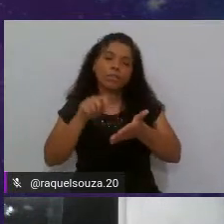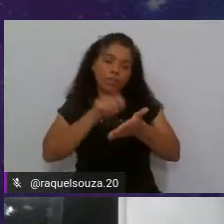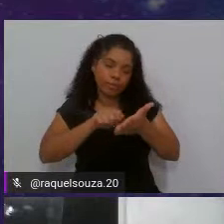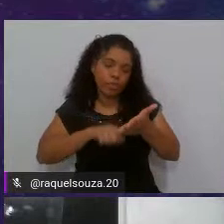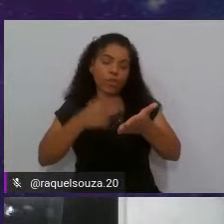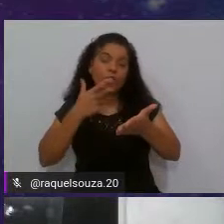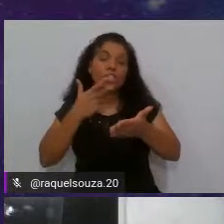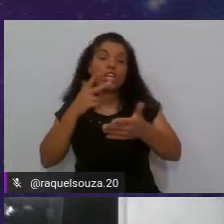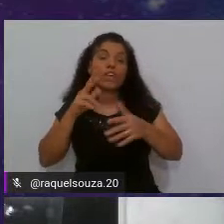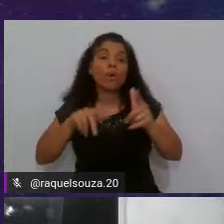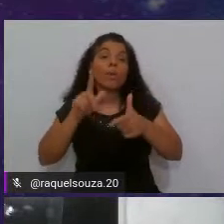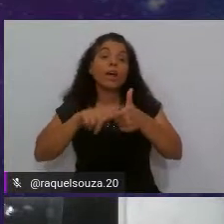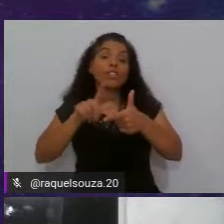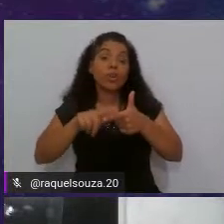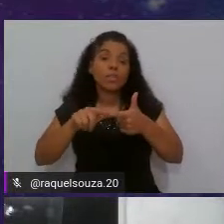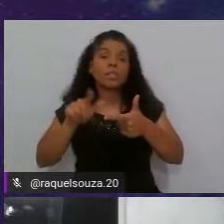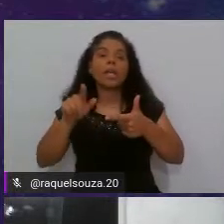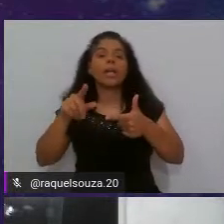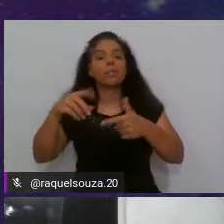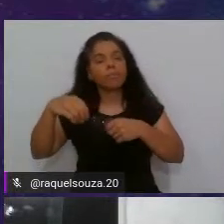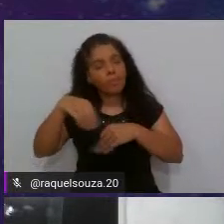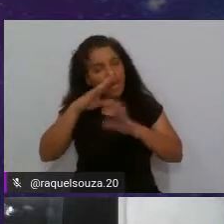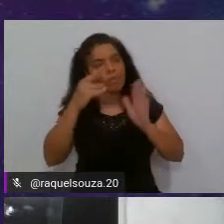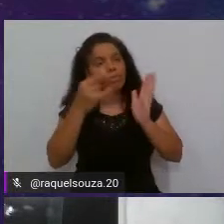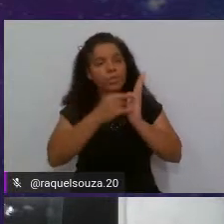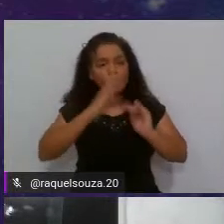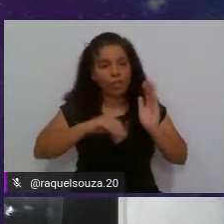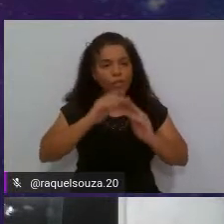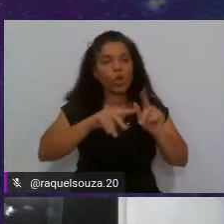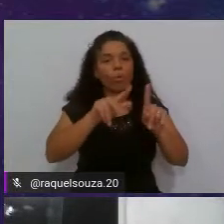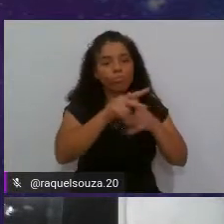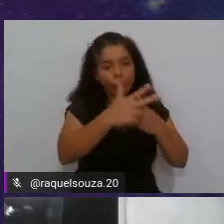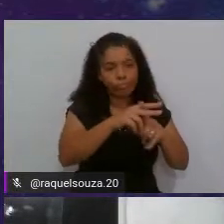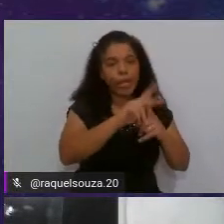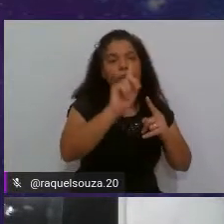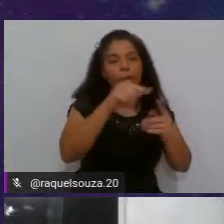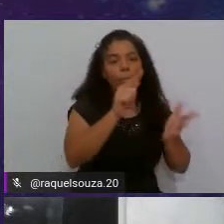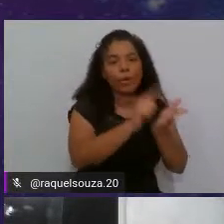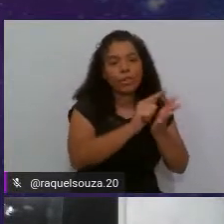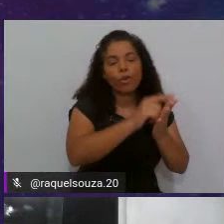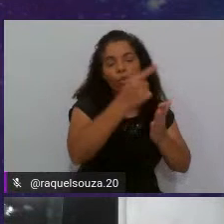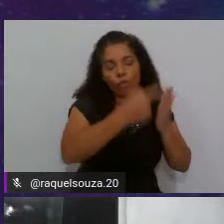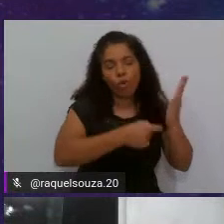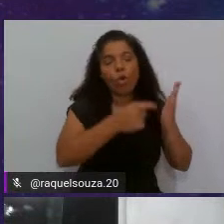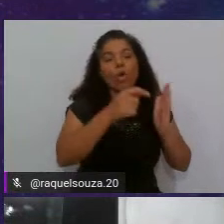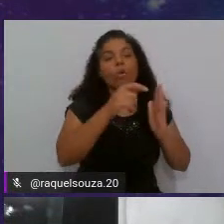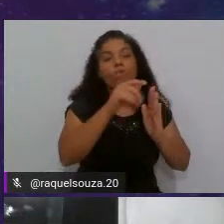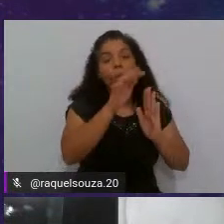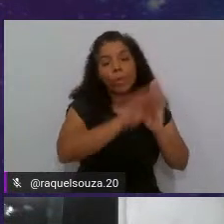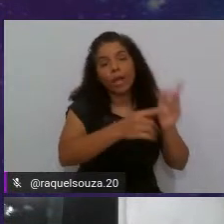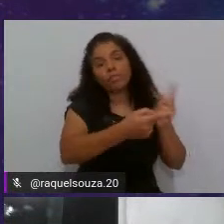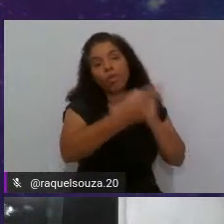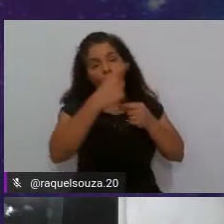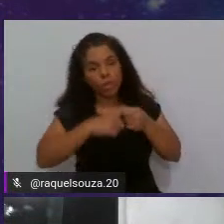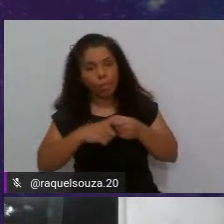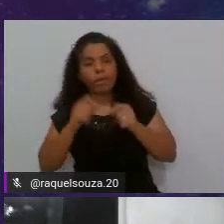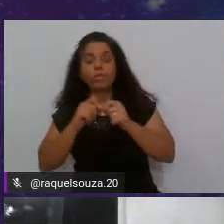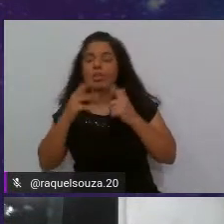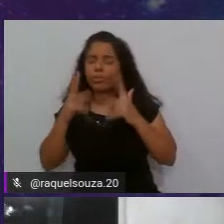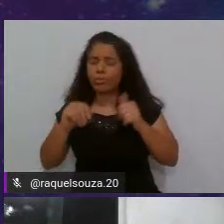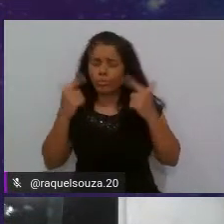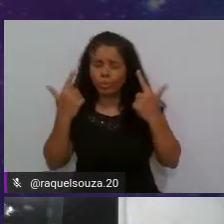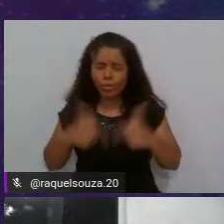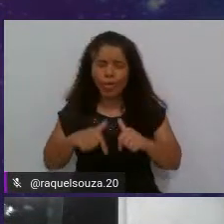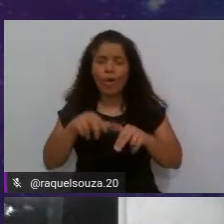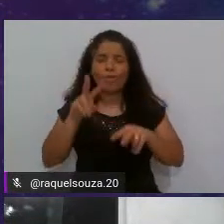para o desenvolvedor corrigir, depois aquele formulário voltava para mim, e aí, o que eu fazia? Tinha que fazer todo aquele processo